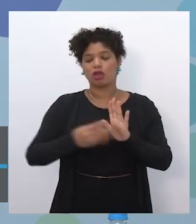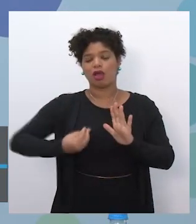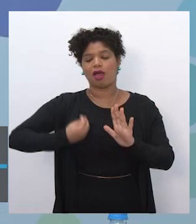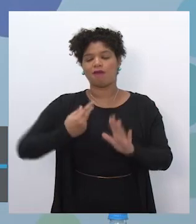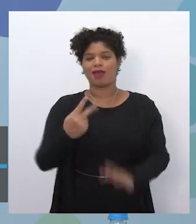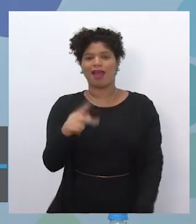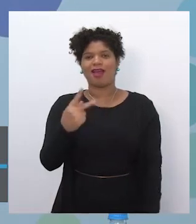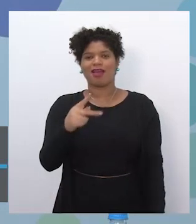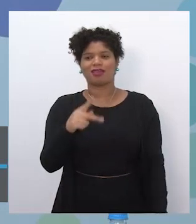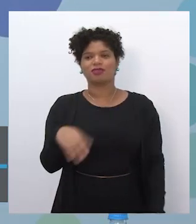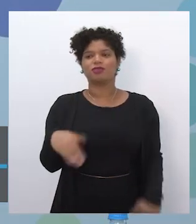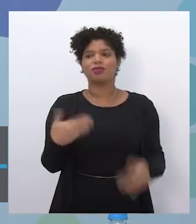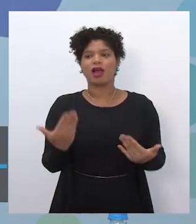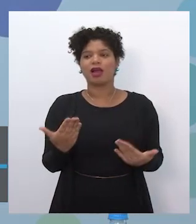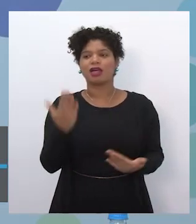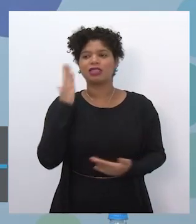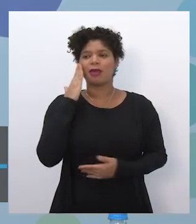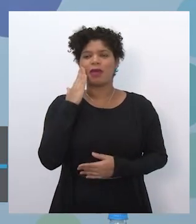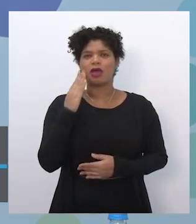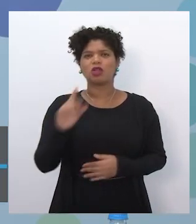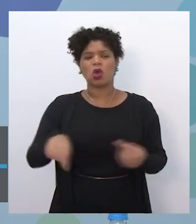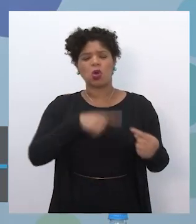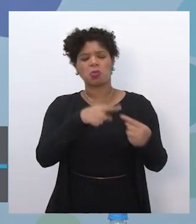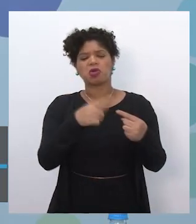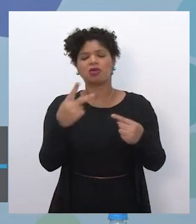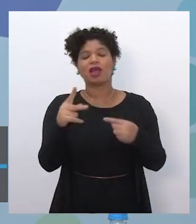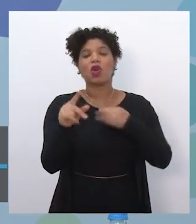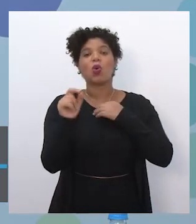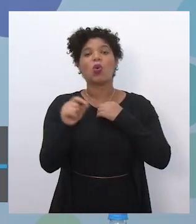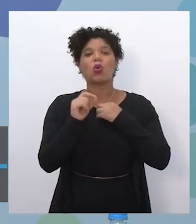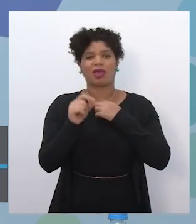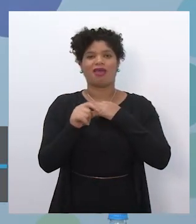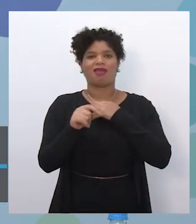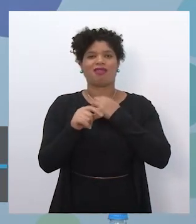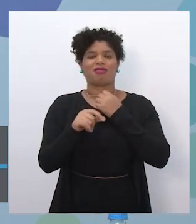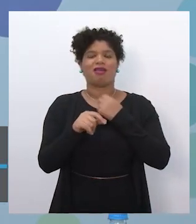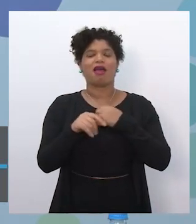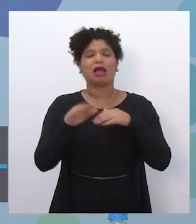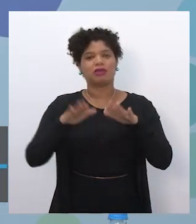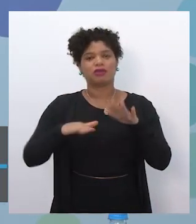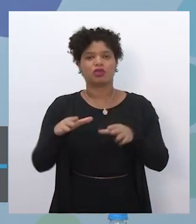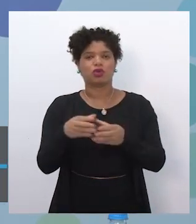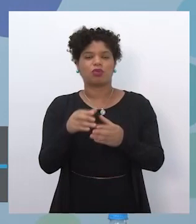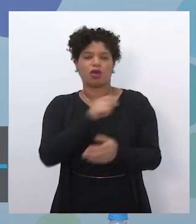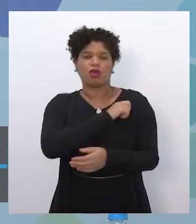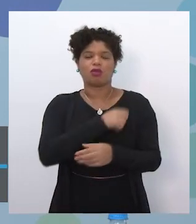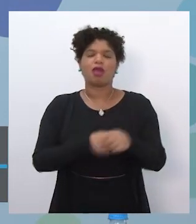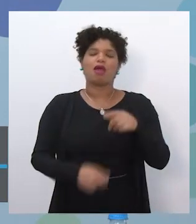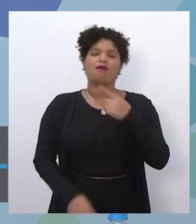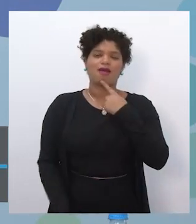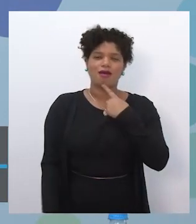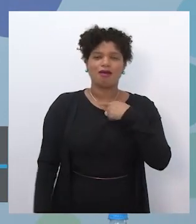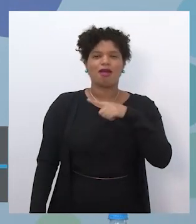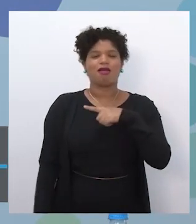deles, qual a missão que eles têm vontade de fazer, quais daquelas opções fazem mais sentido para